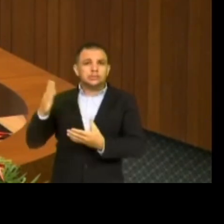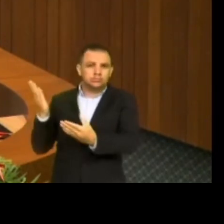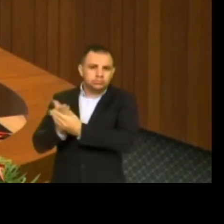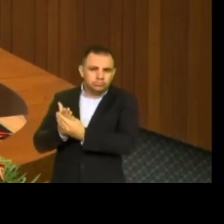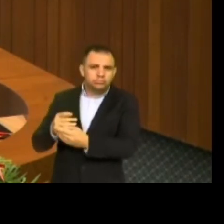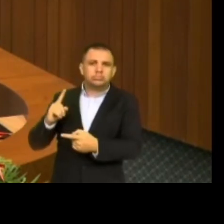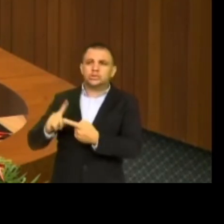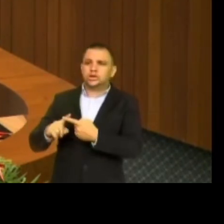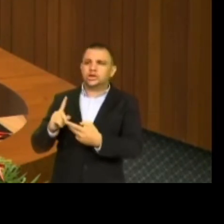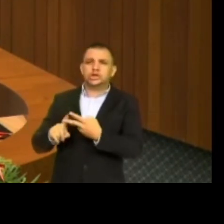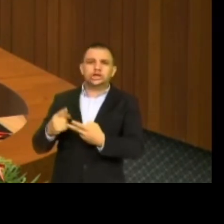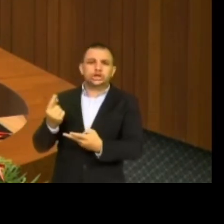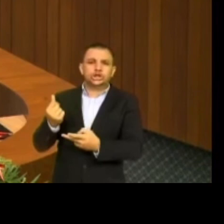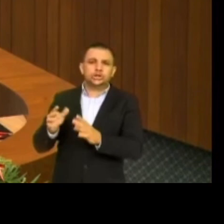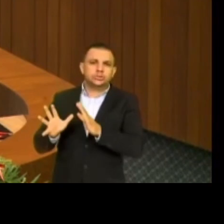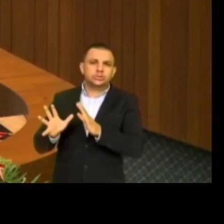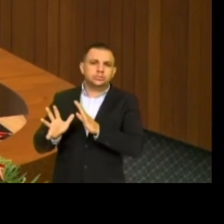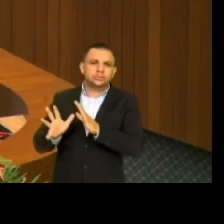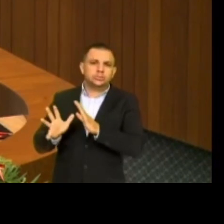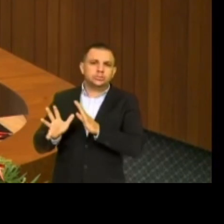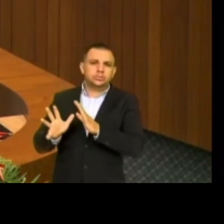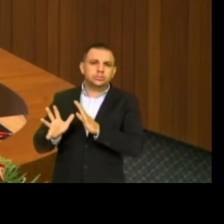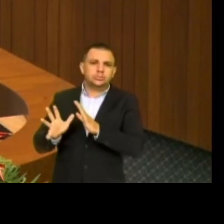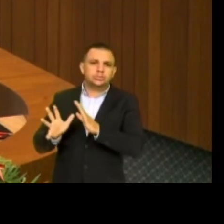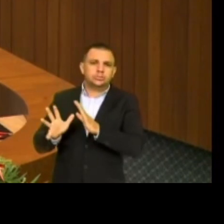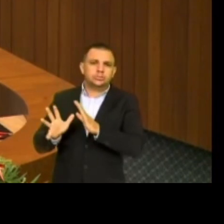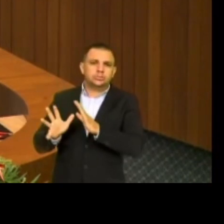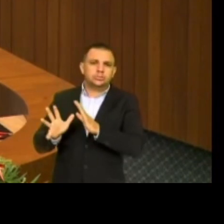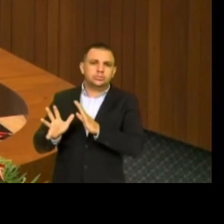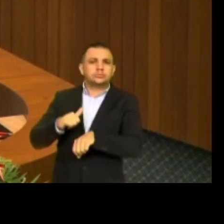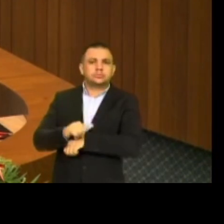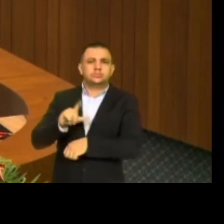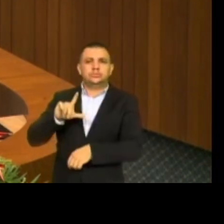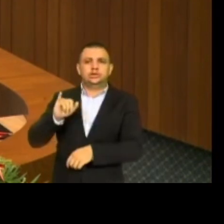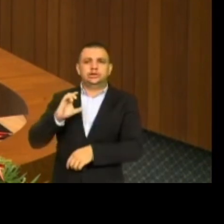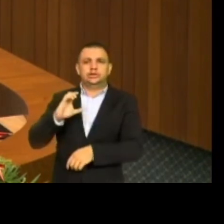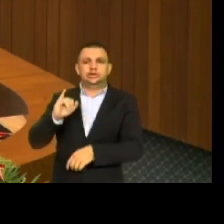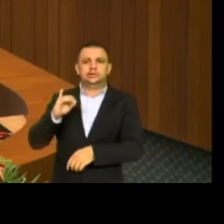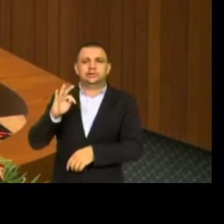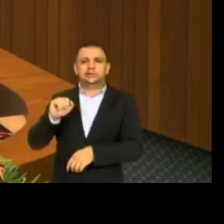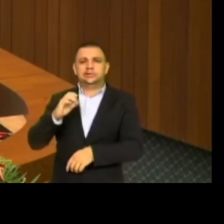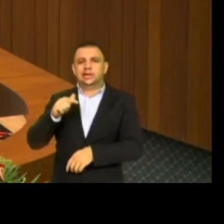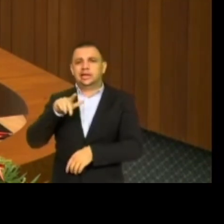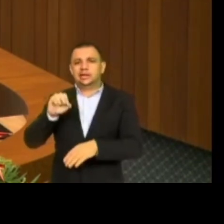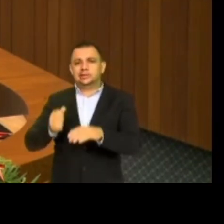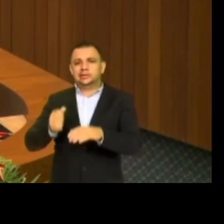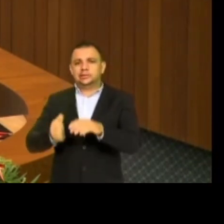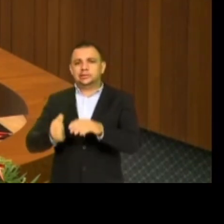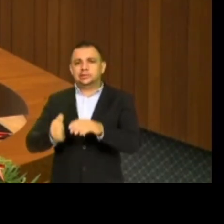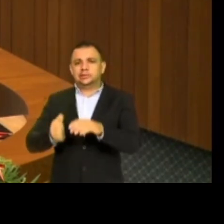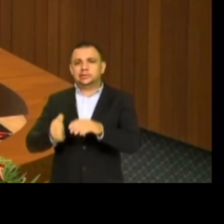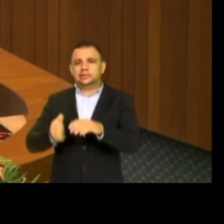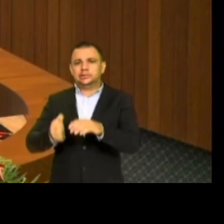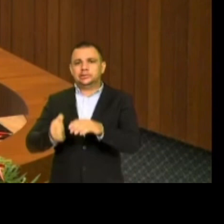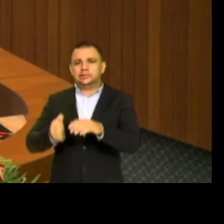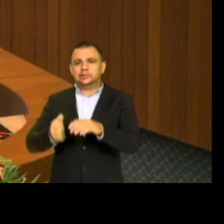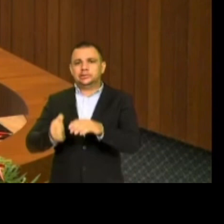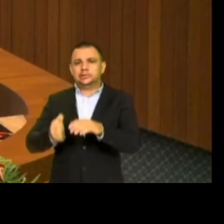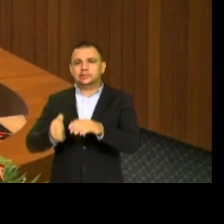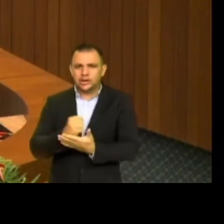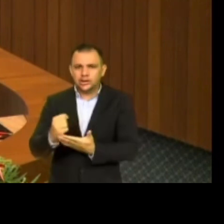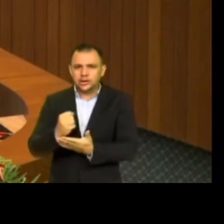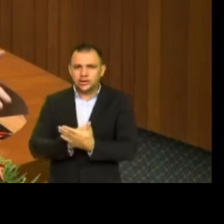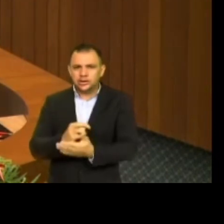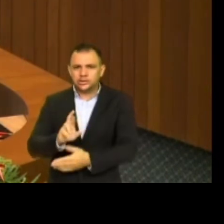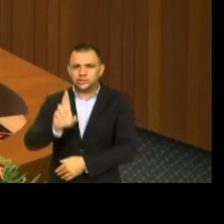dinheiro, fraude de licitações. Não é possível ser delegatário de uma serventia extrajudicial. O